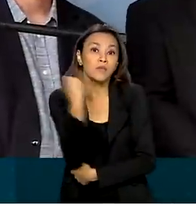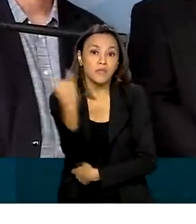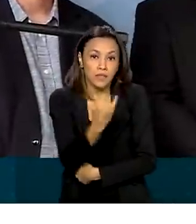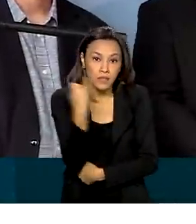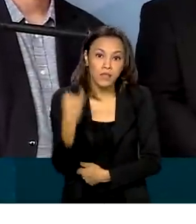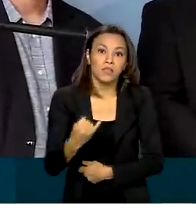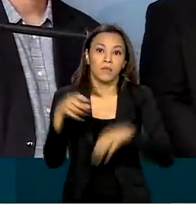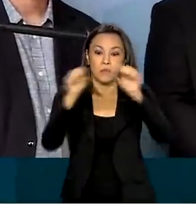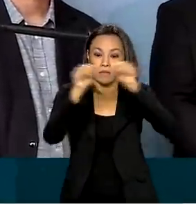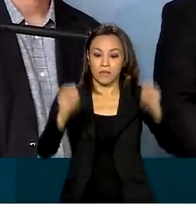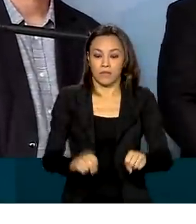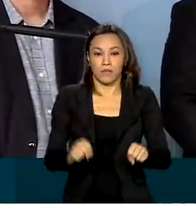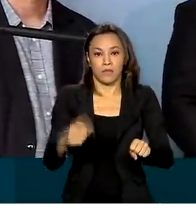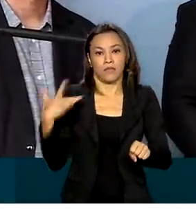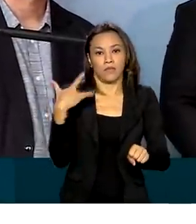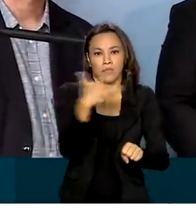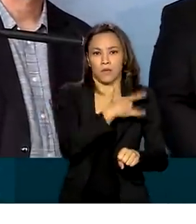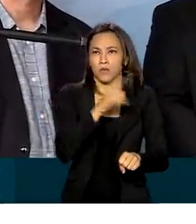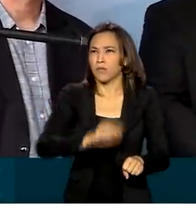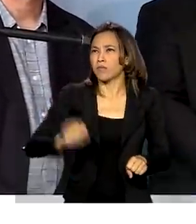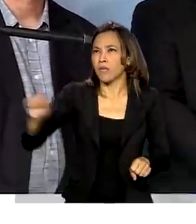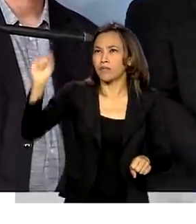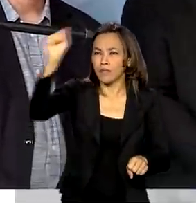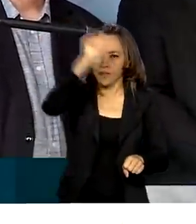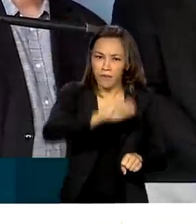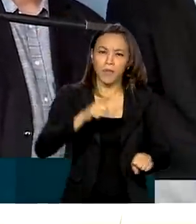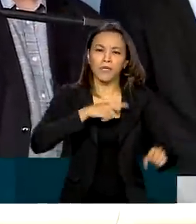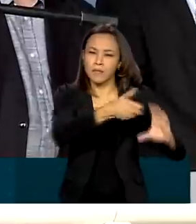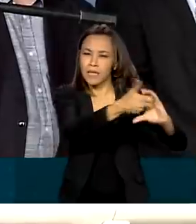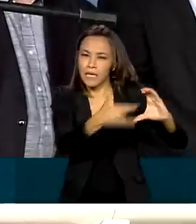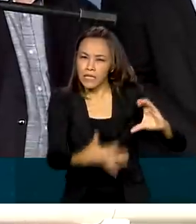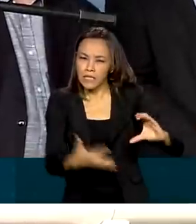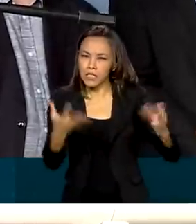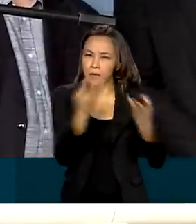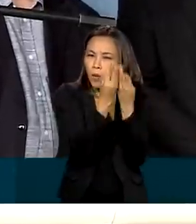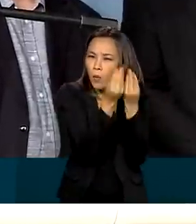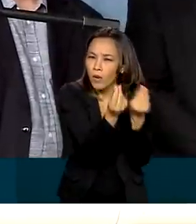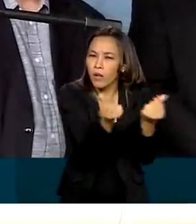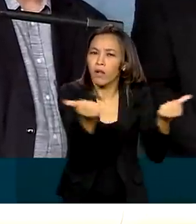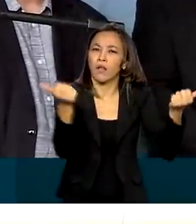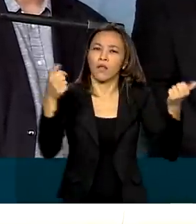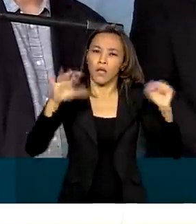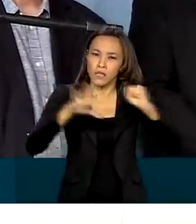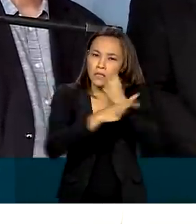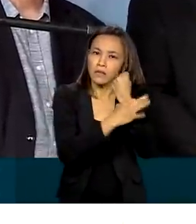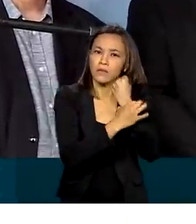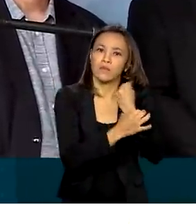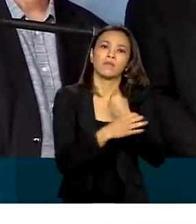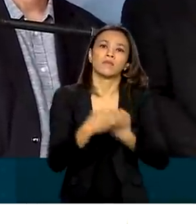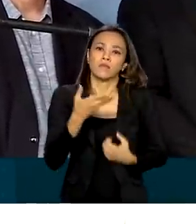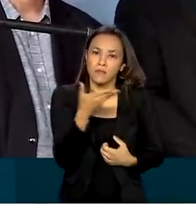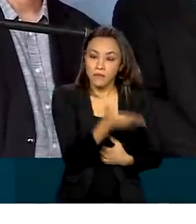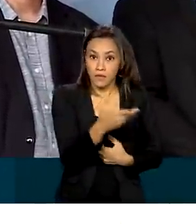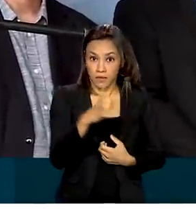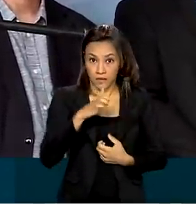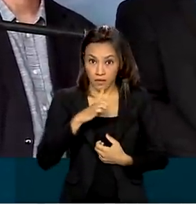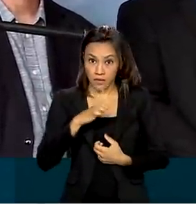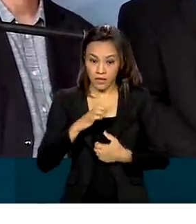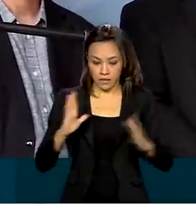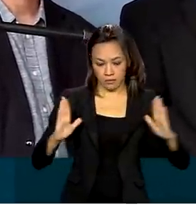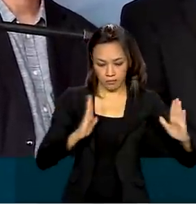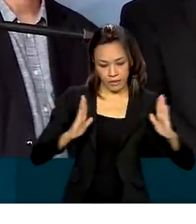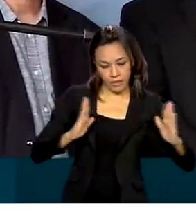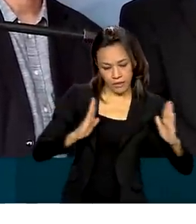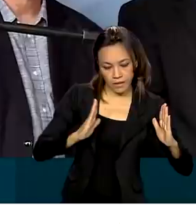todas as suas características, pela sua eficácia, pela possibilidade de termos esse intervalo